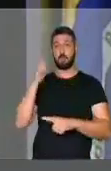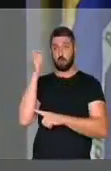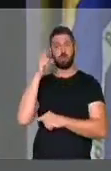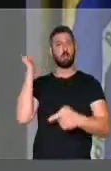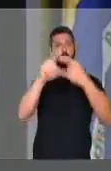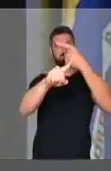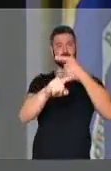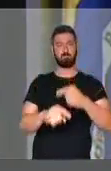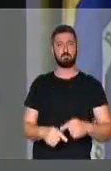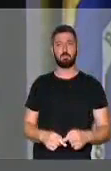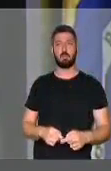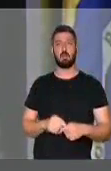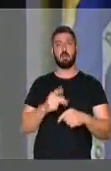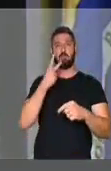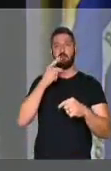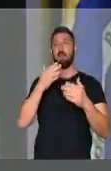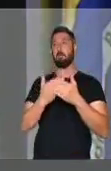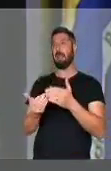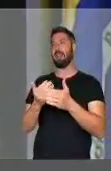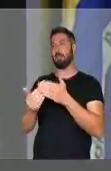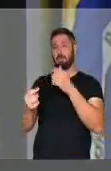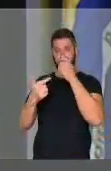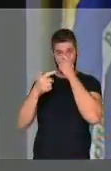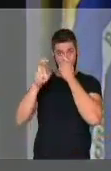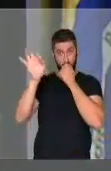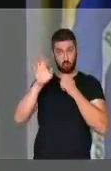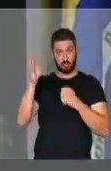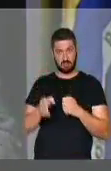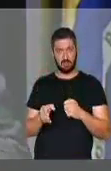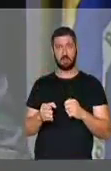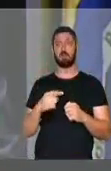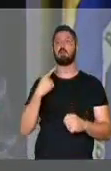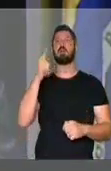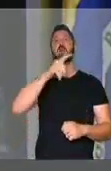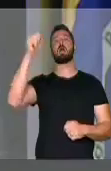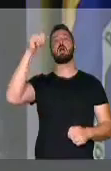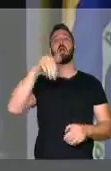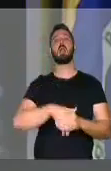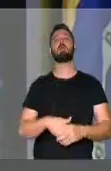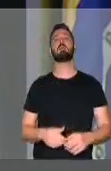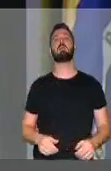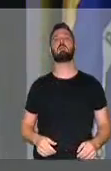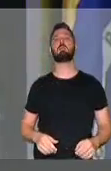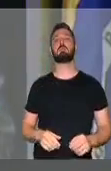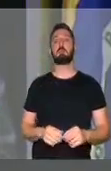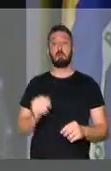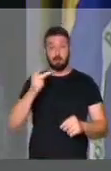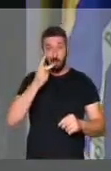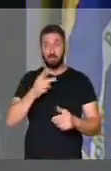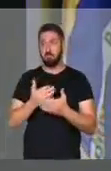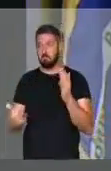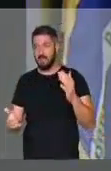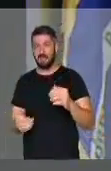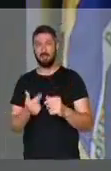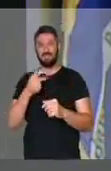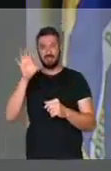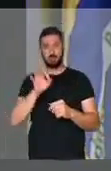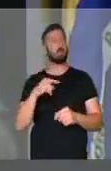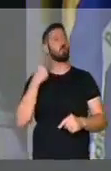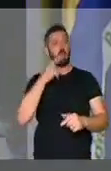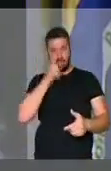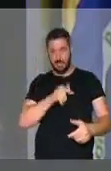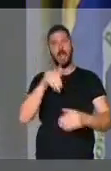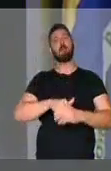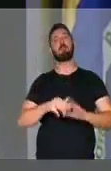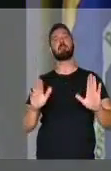do Sul, nós demos o troco. Eles falavam que ia perder com 25 pontos atrás, nós ganhávamos a eleição. Eles falavam que ia perder com mais 25 pontos.